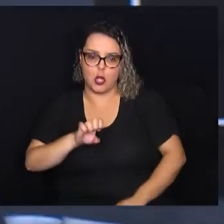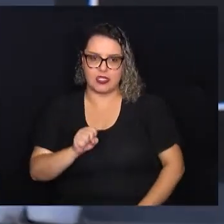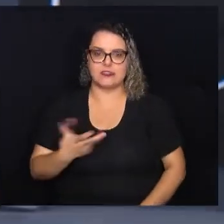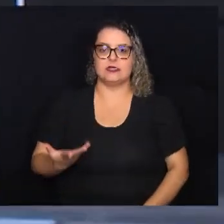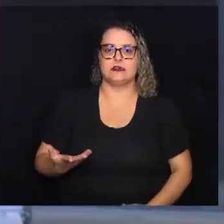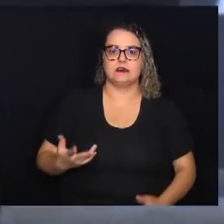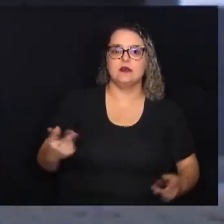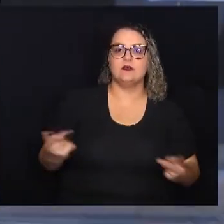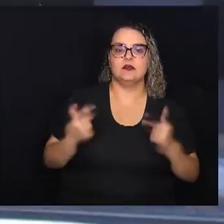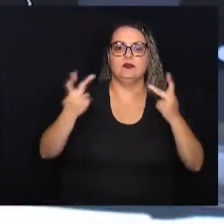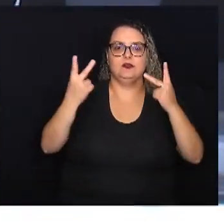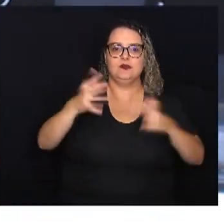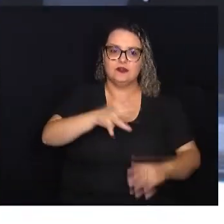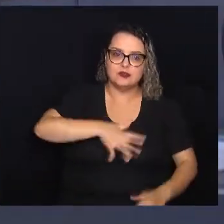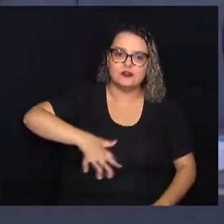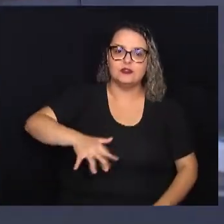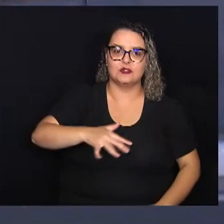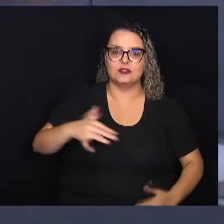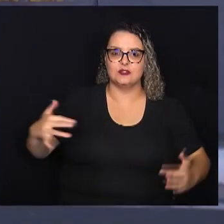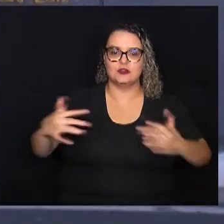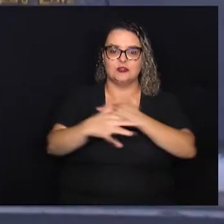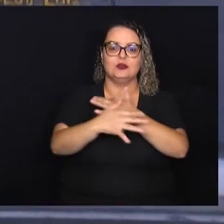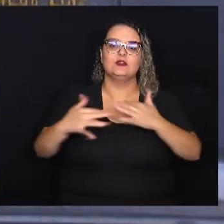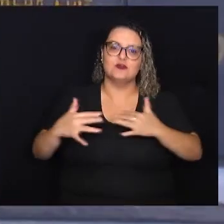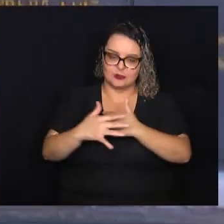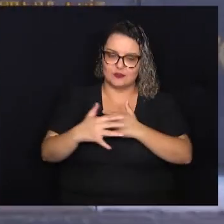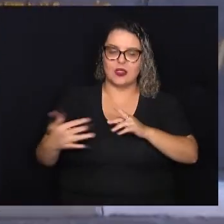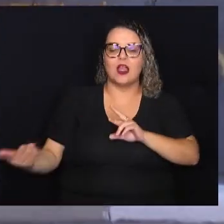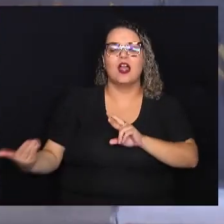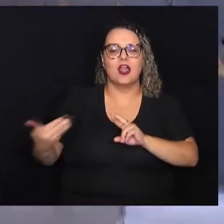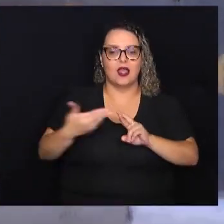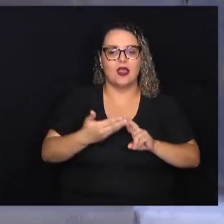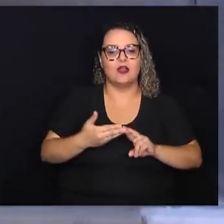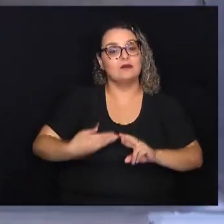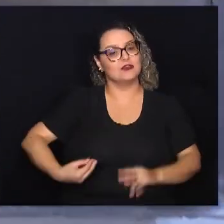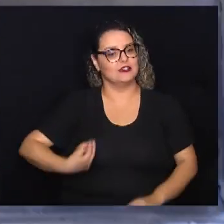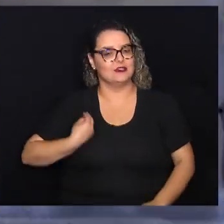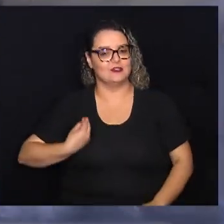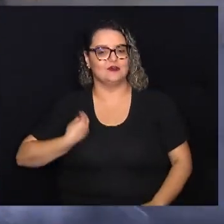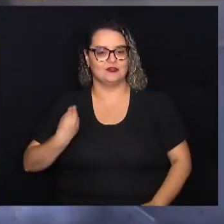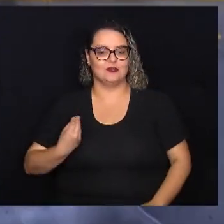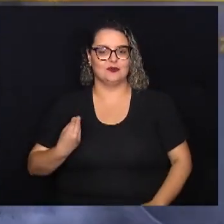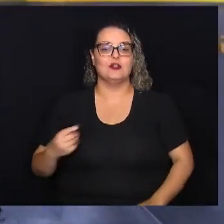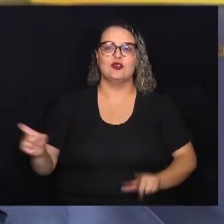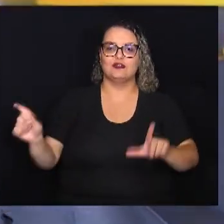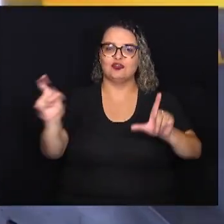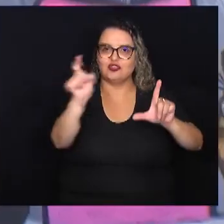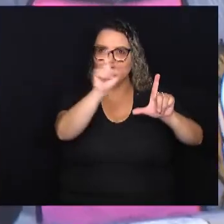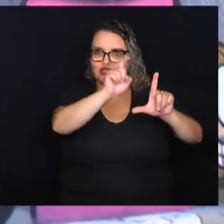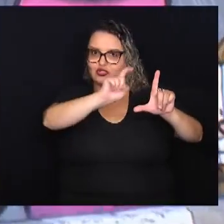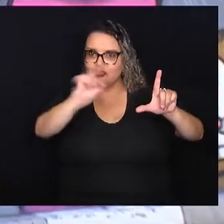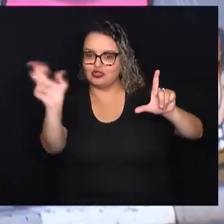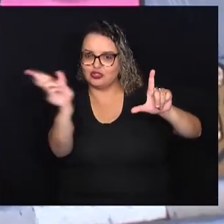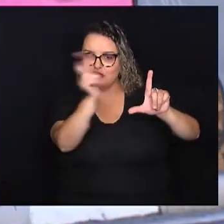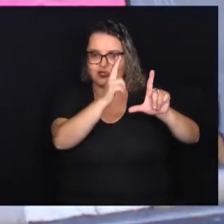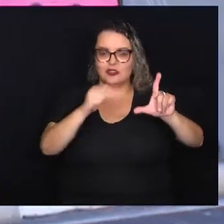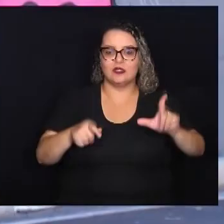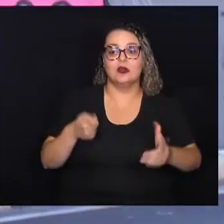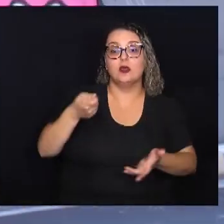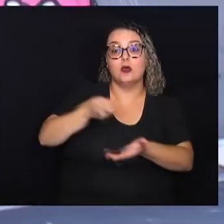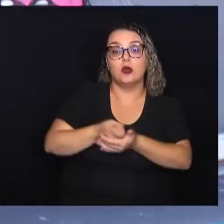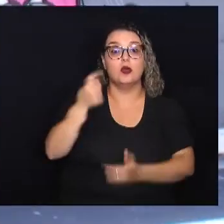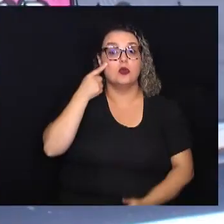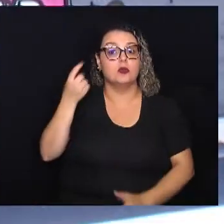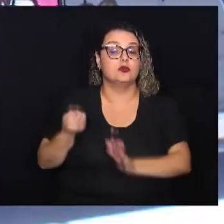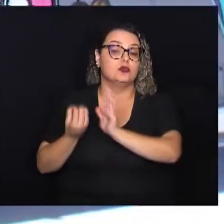buscando no cenário urbano, suas representações de vida através do grafite. A execução criativa